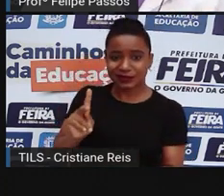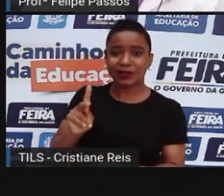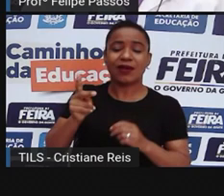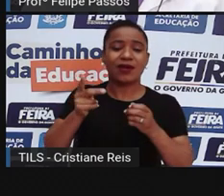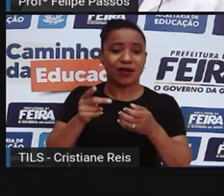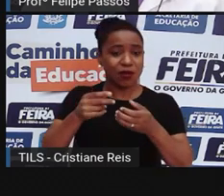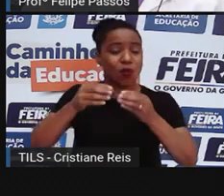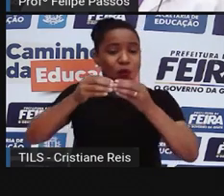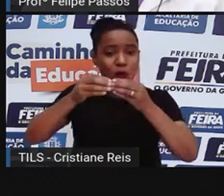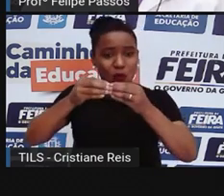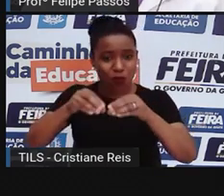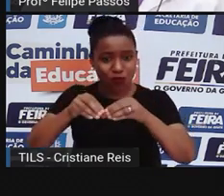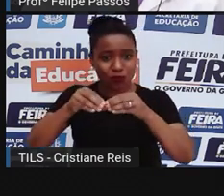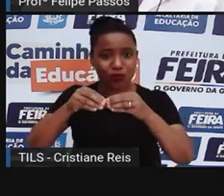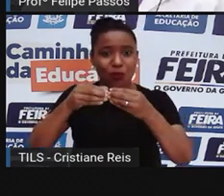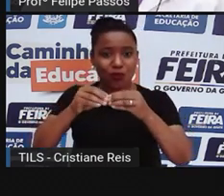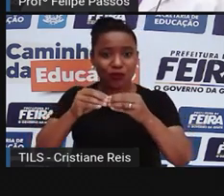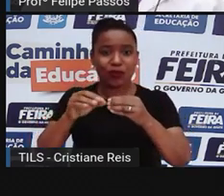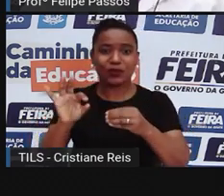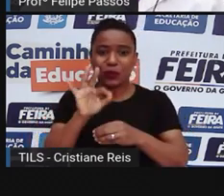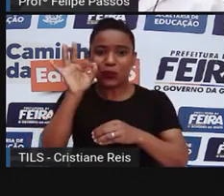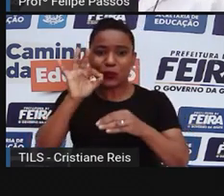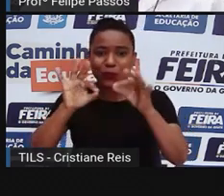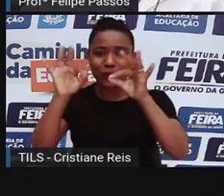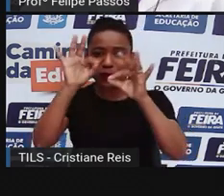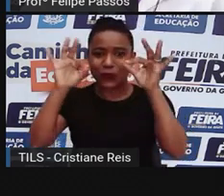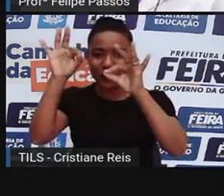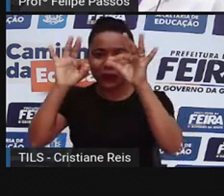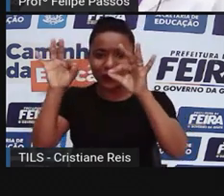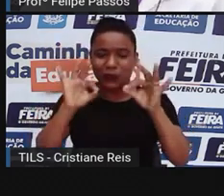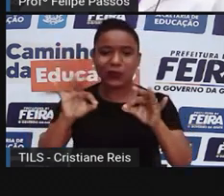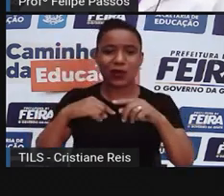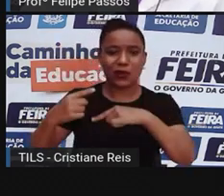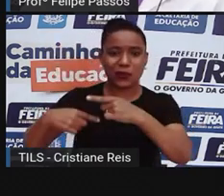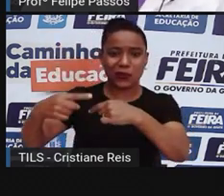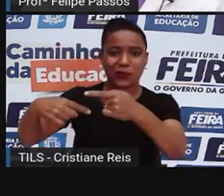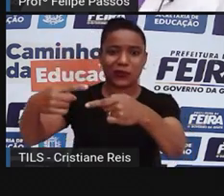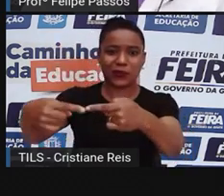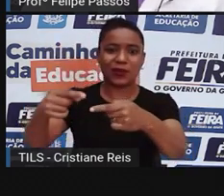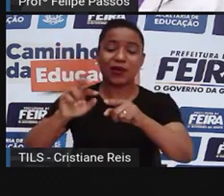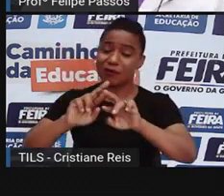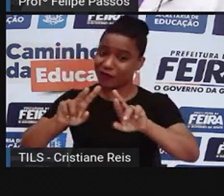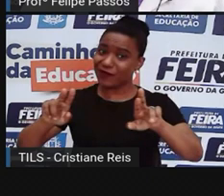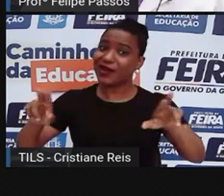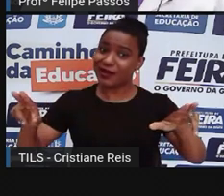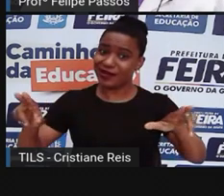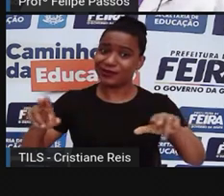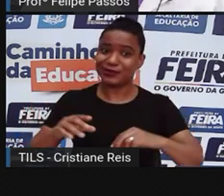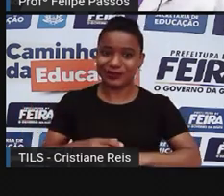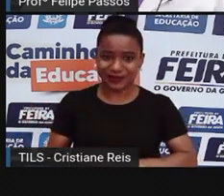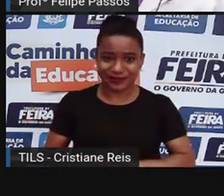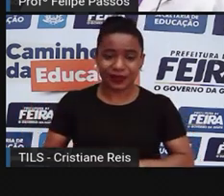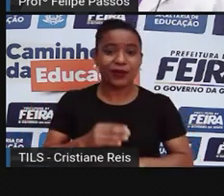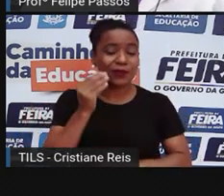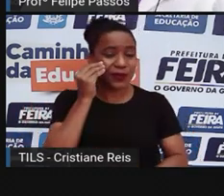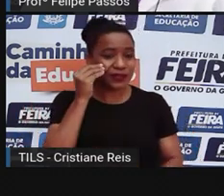zangões. Esse é o processo chamado de partenogênese. É uma forma de reprodução assexuada.